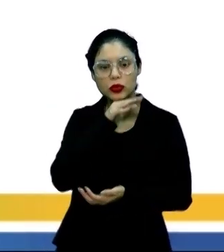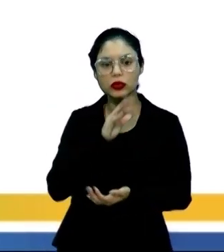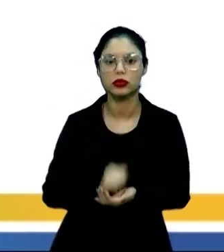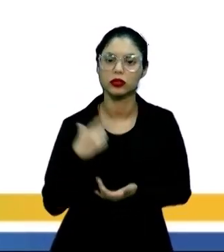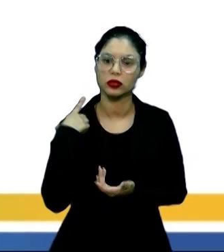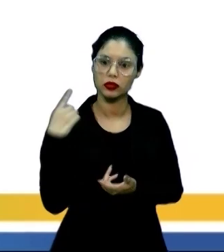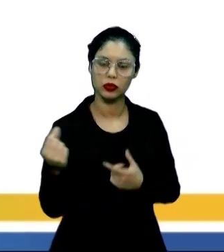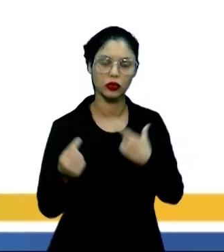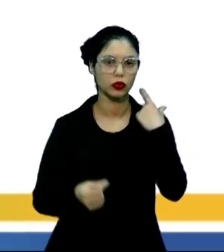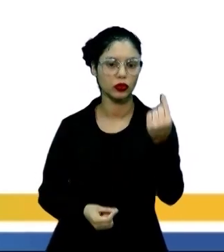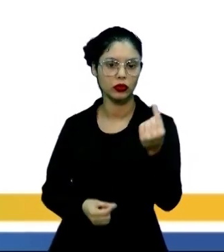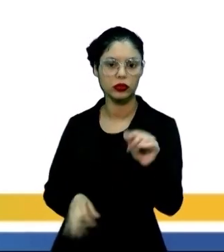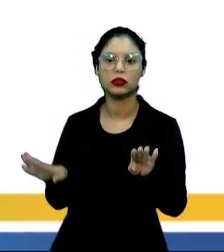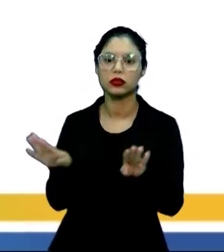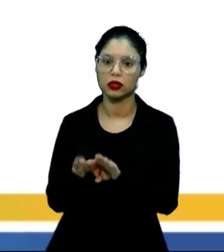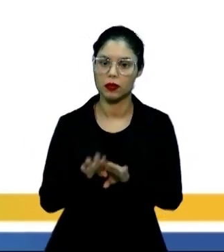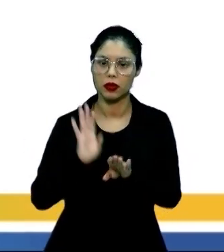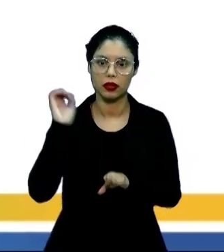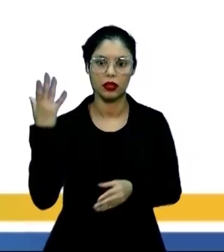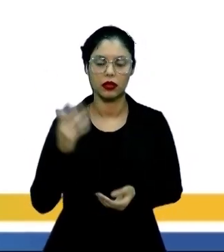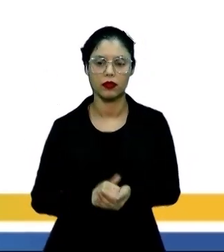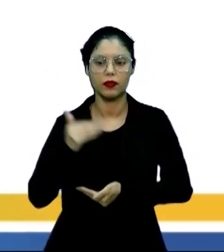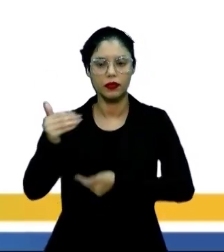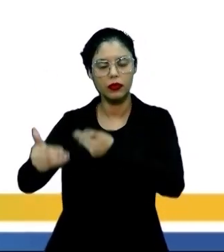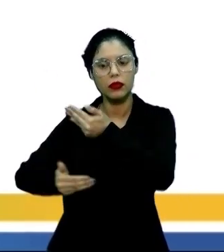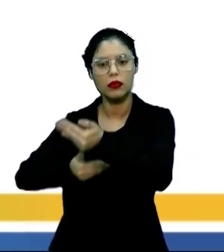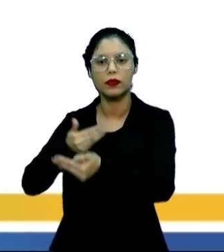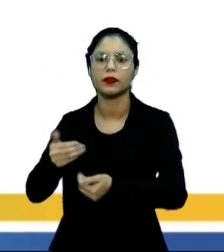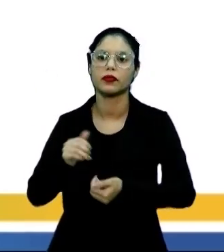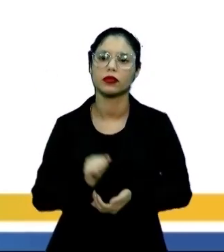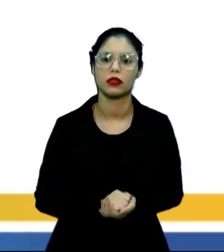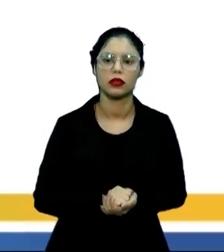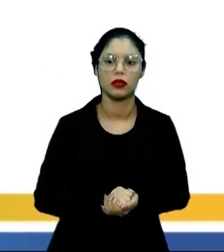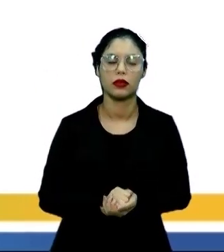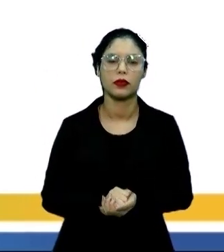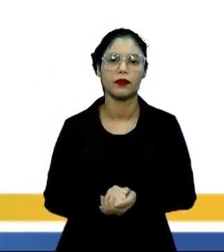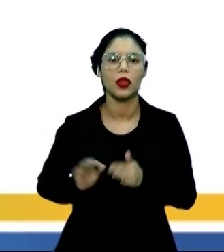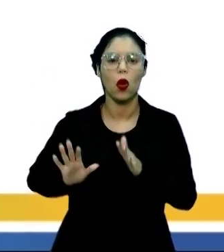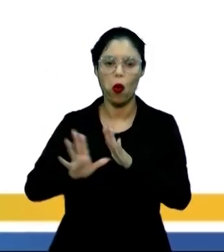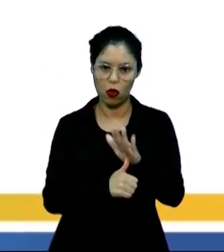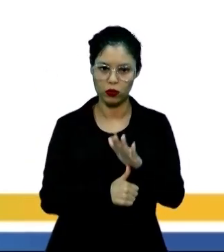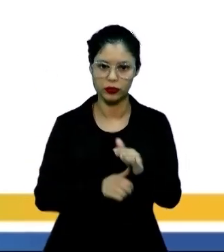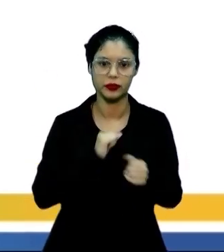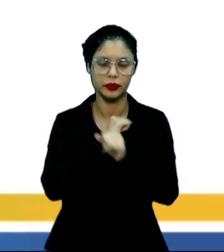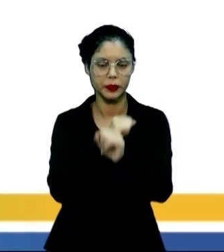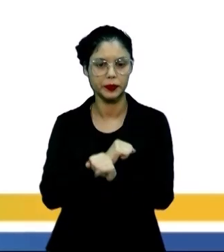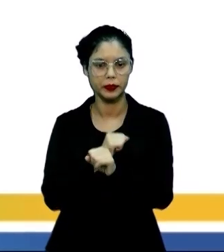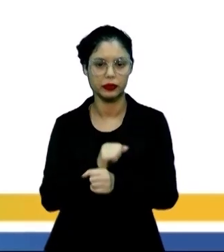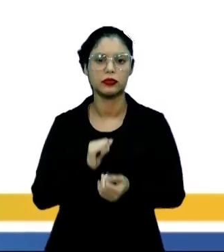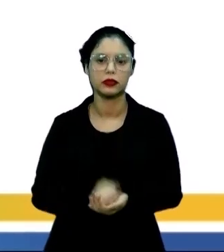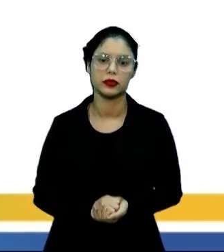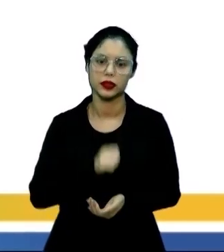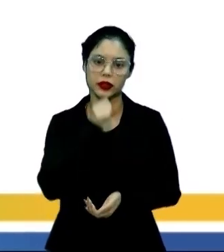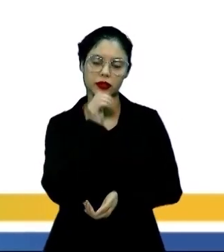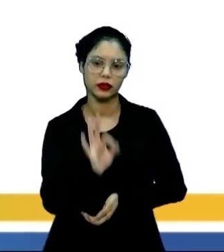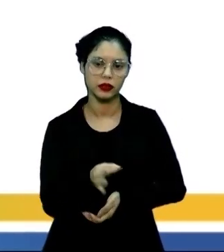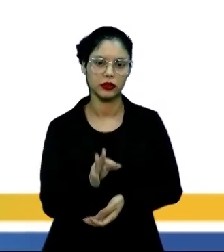fujões, ocorre que, tendo longamente contrabandeado em escravos,